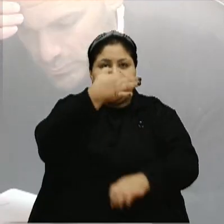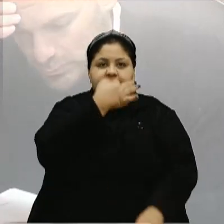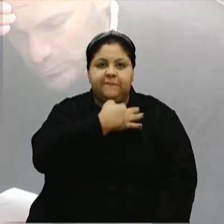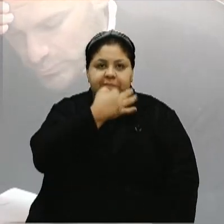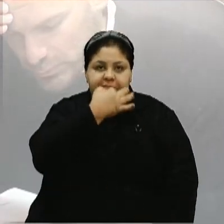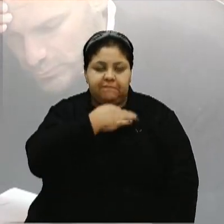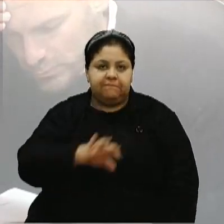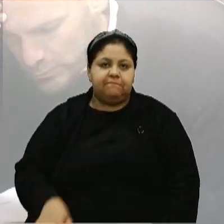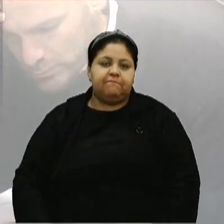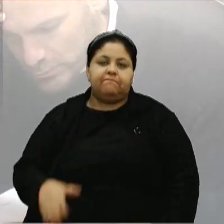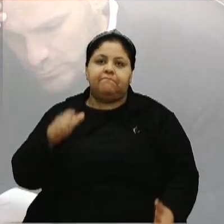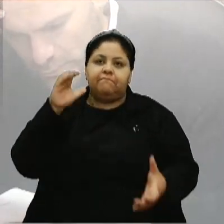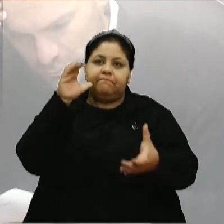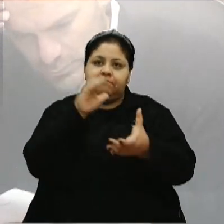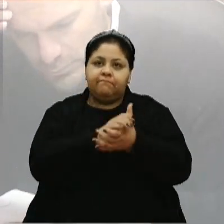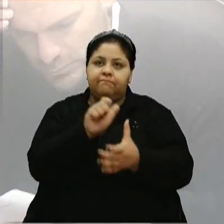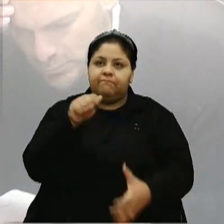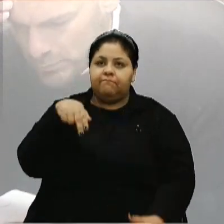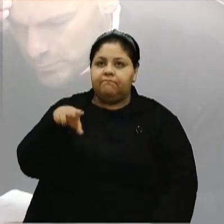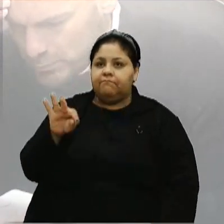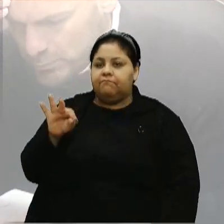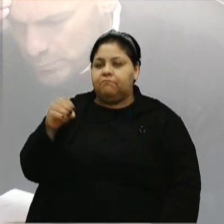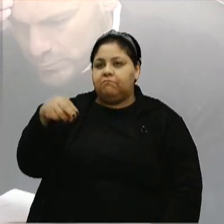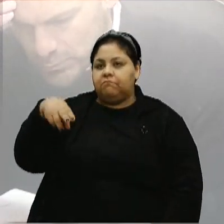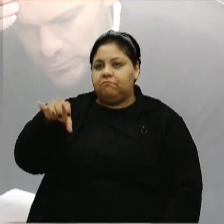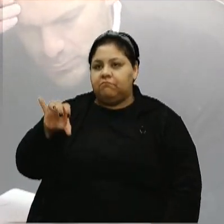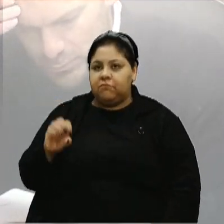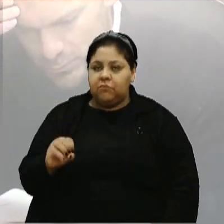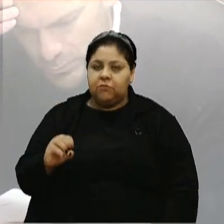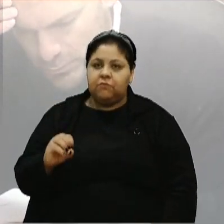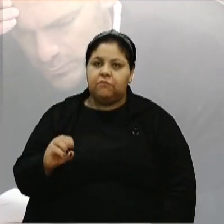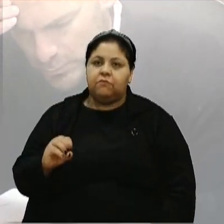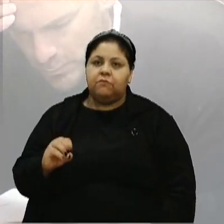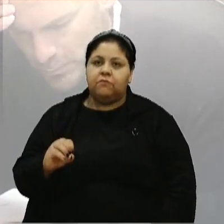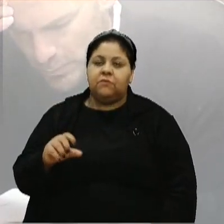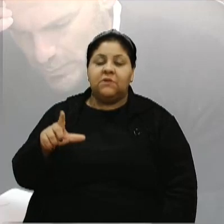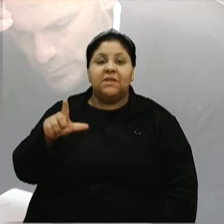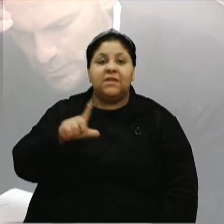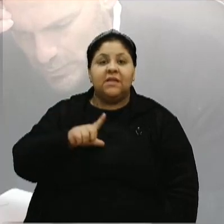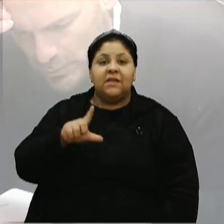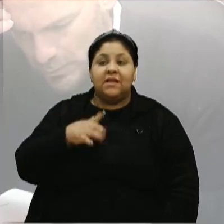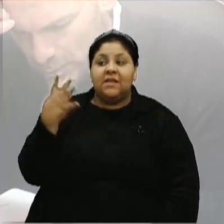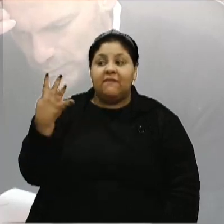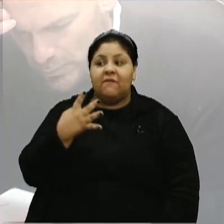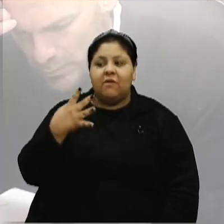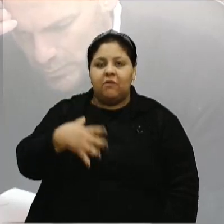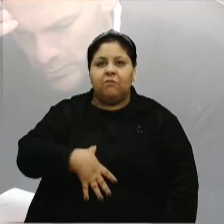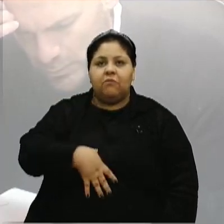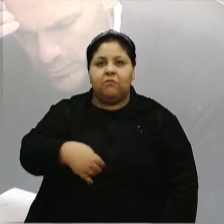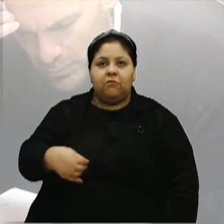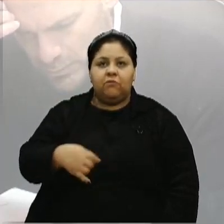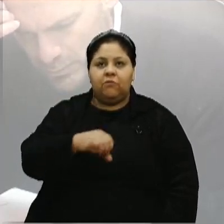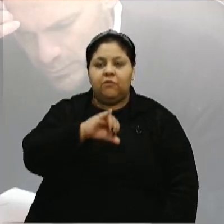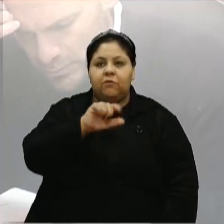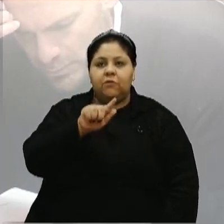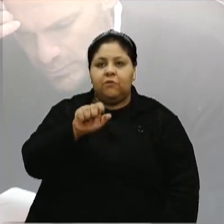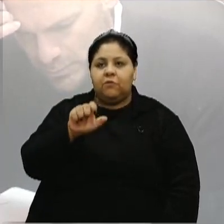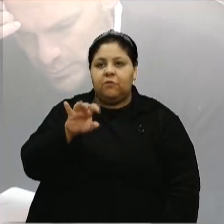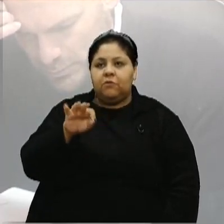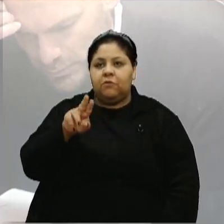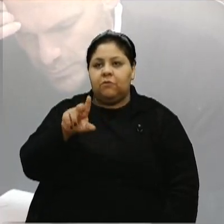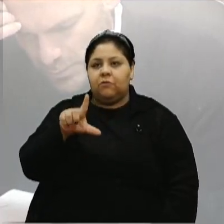Foi casada com Antônio Agostinho Espejorim, com quem teve quatro filhos, Getúlia,